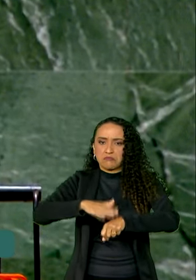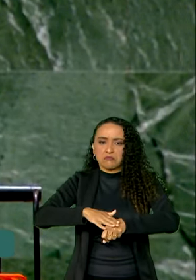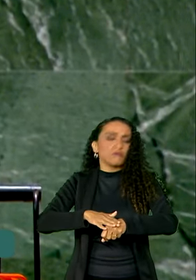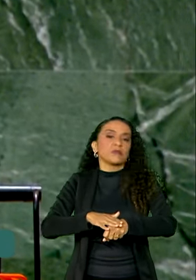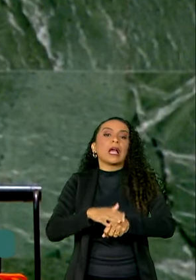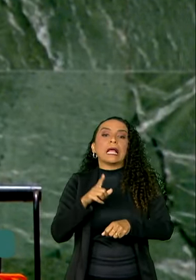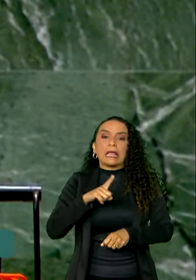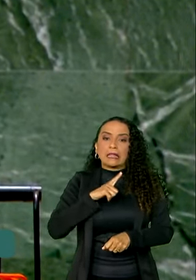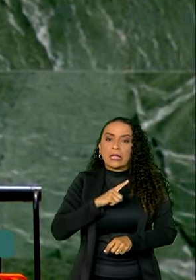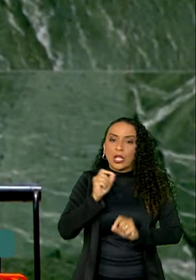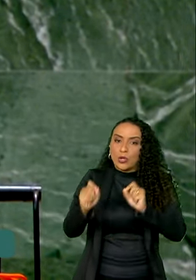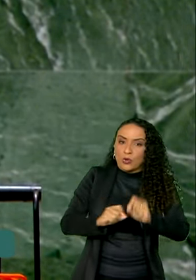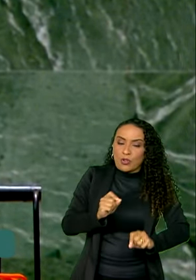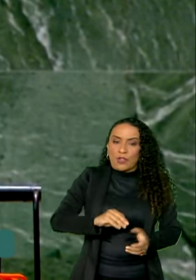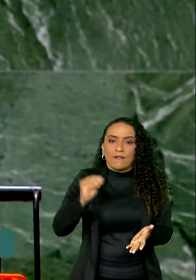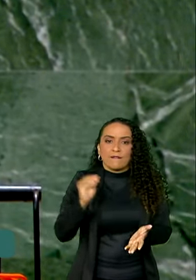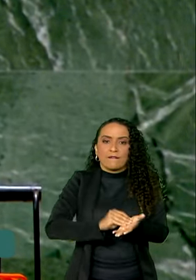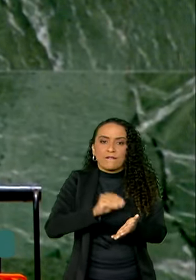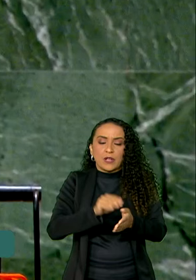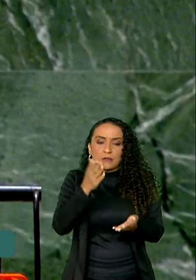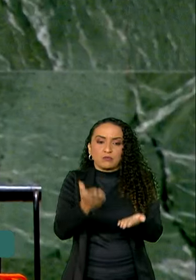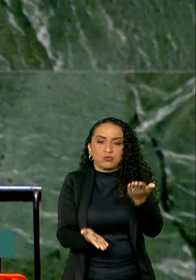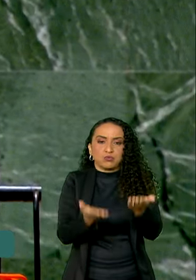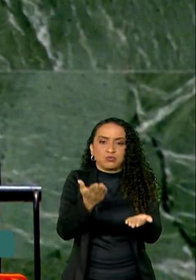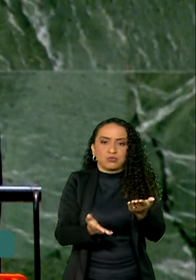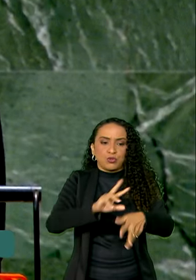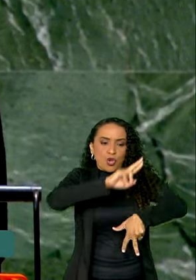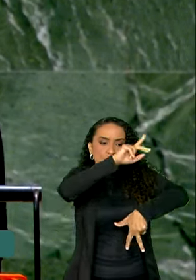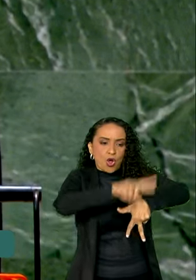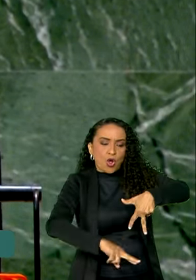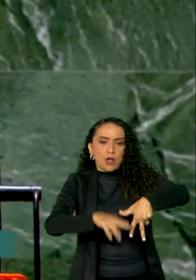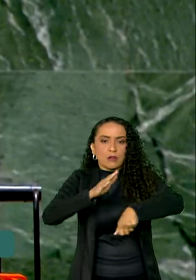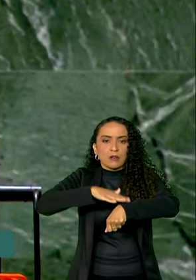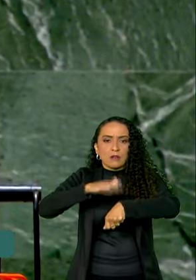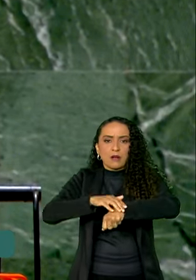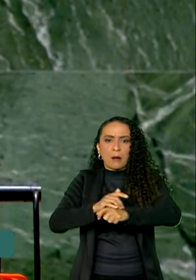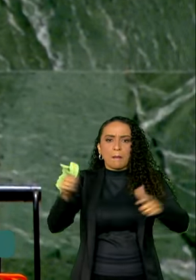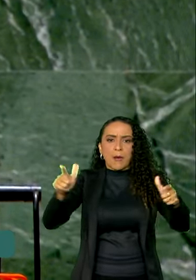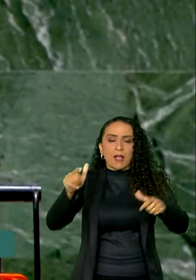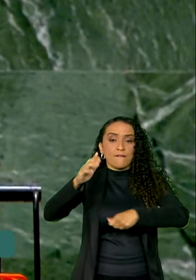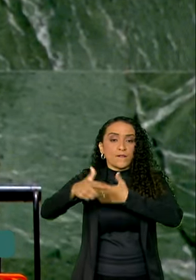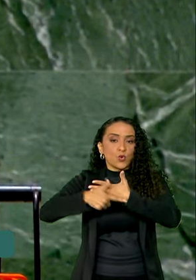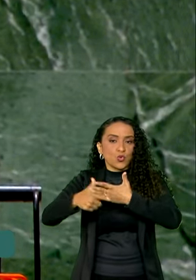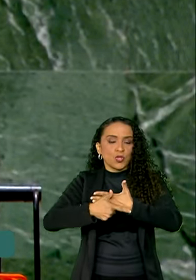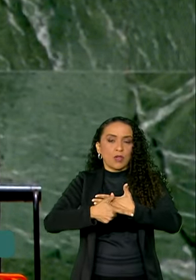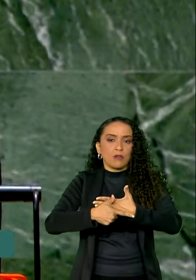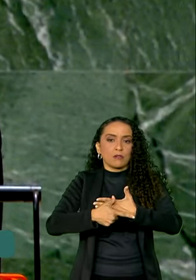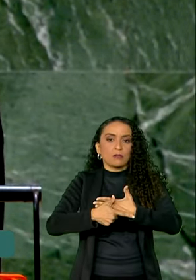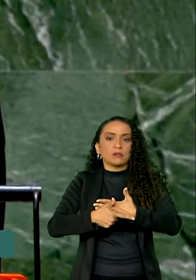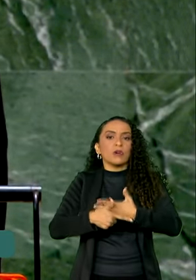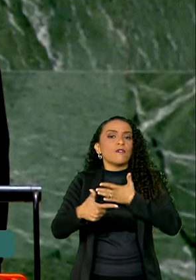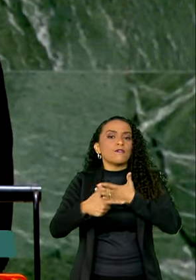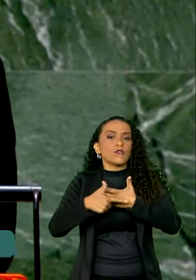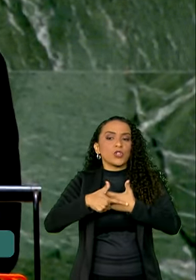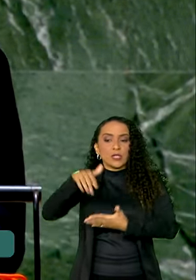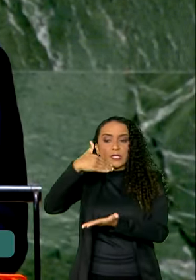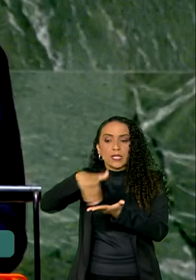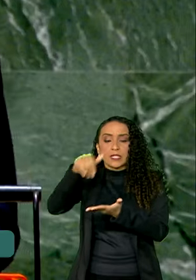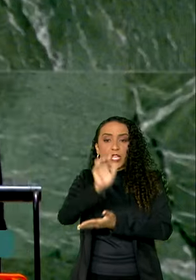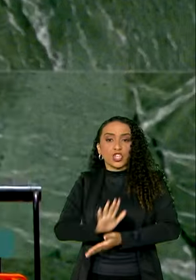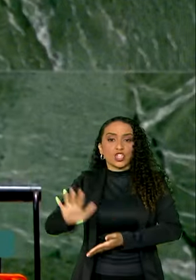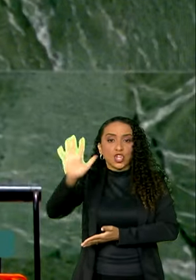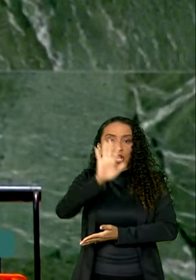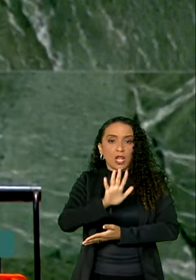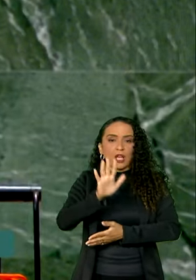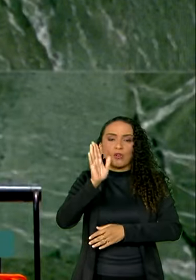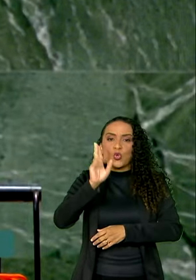Inexiste equilíbrio de gênero no exercício das mais altas funções. O cargo de secretário-geral